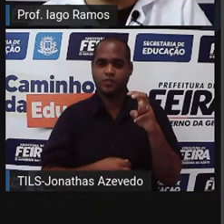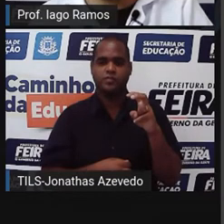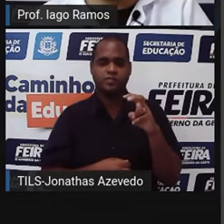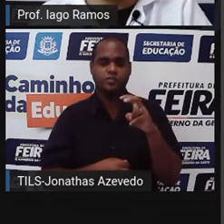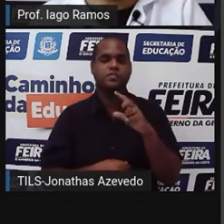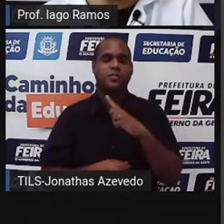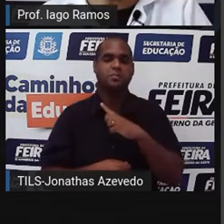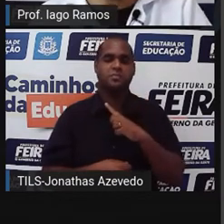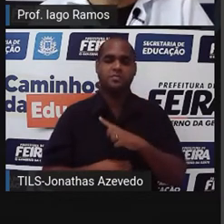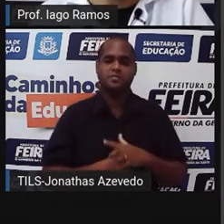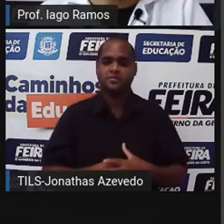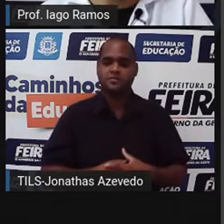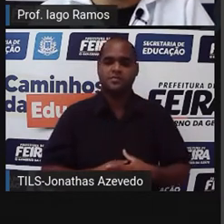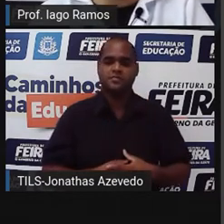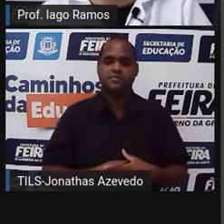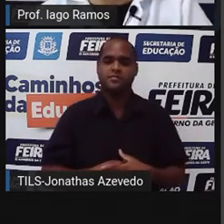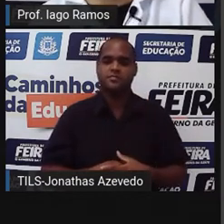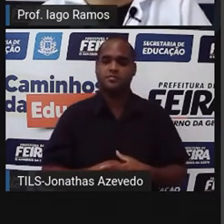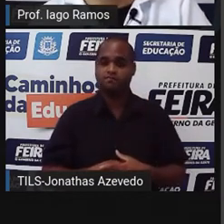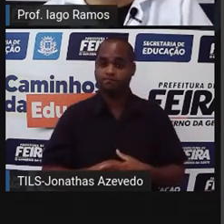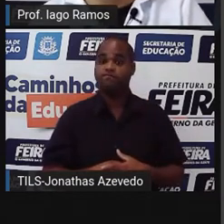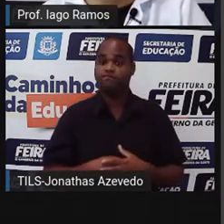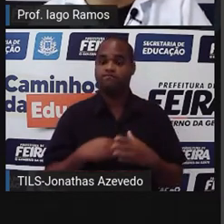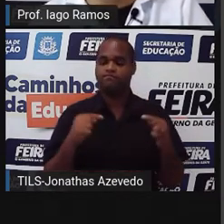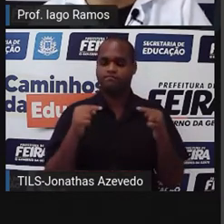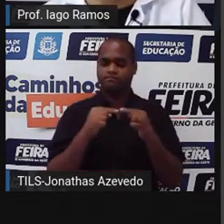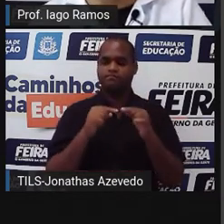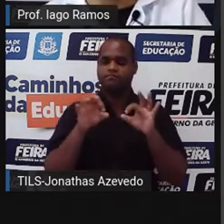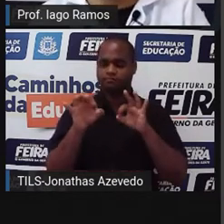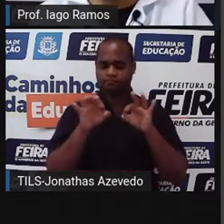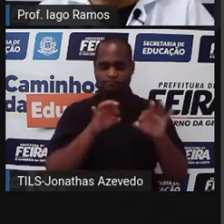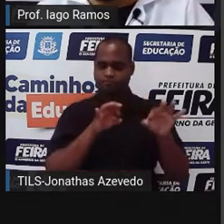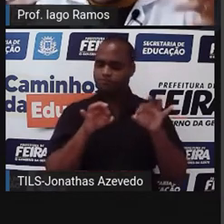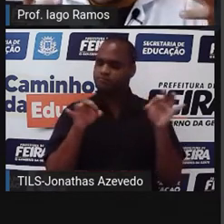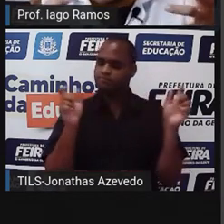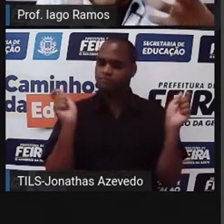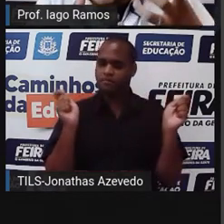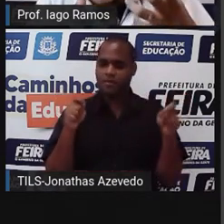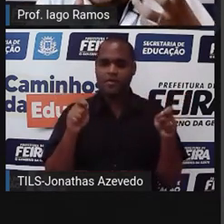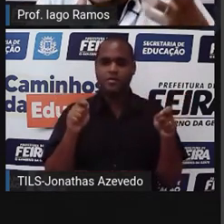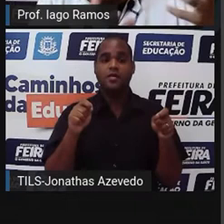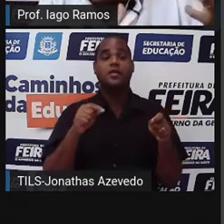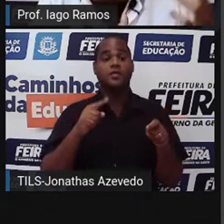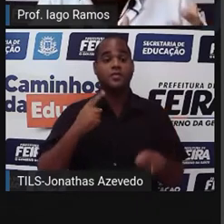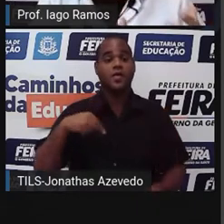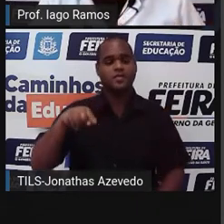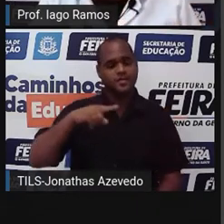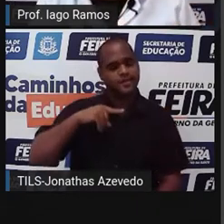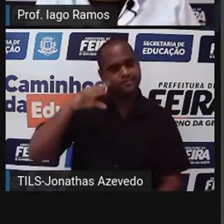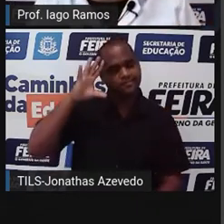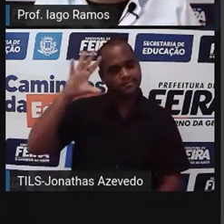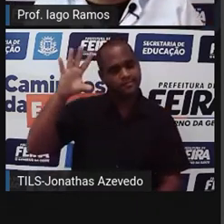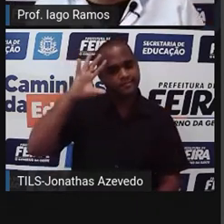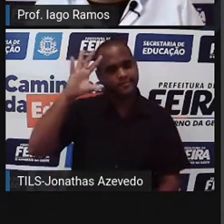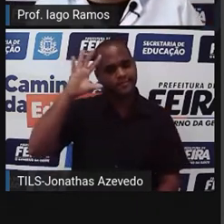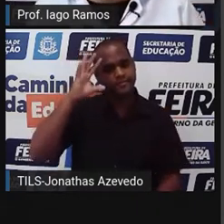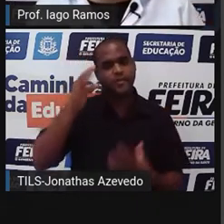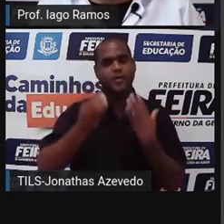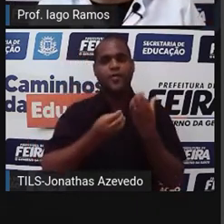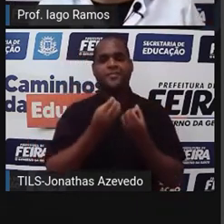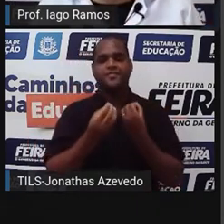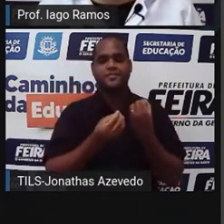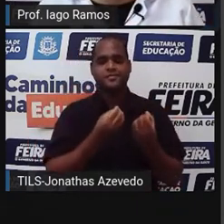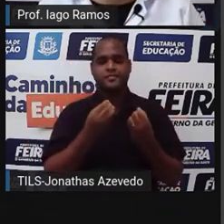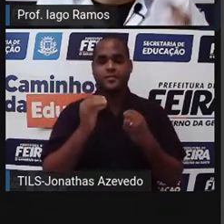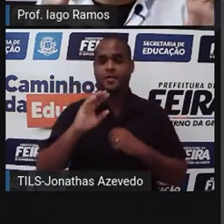alunos, tá bom? Então, essa é uma forma da gente organizar pra entender o que é que tá se passando, o que é que